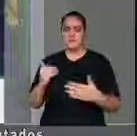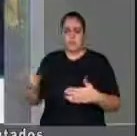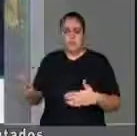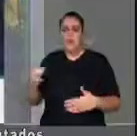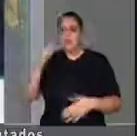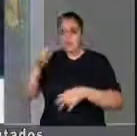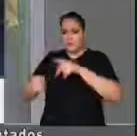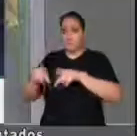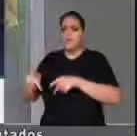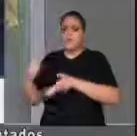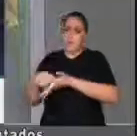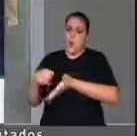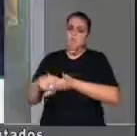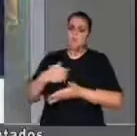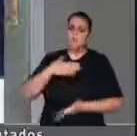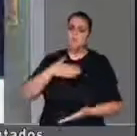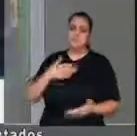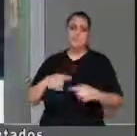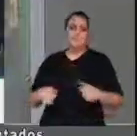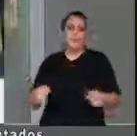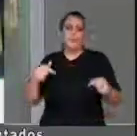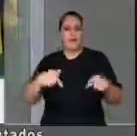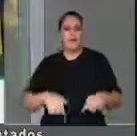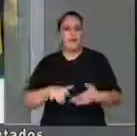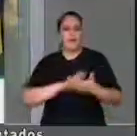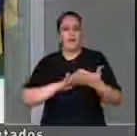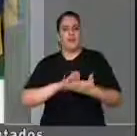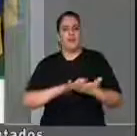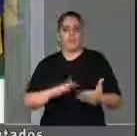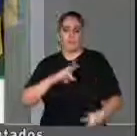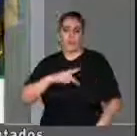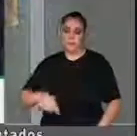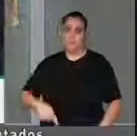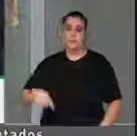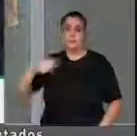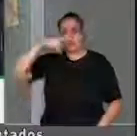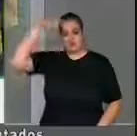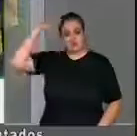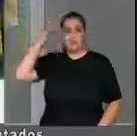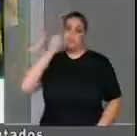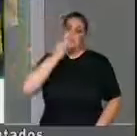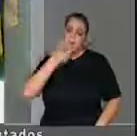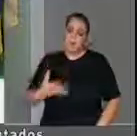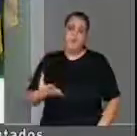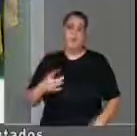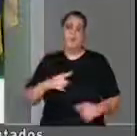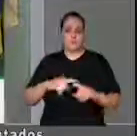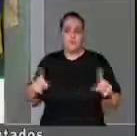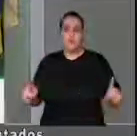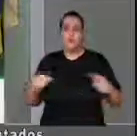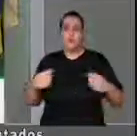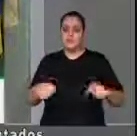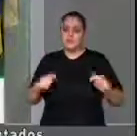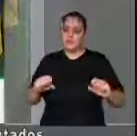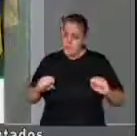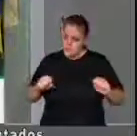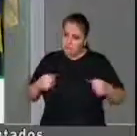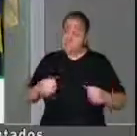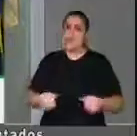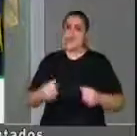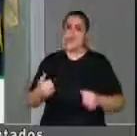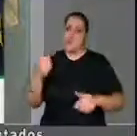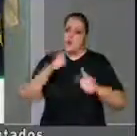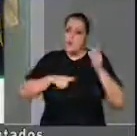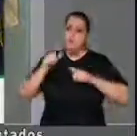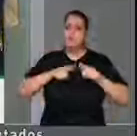muito zeloso com relação a isso, nós precisamos avançar em votar leis importantes para tirar a